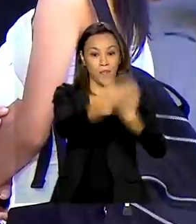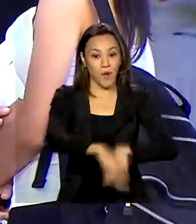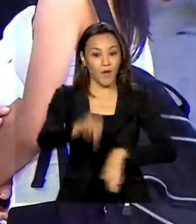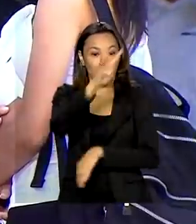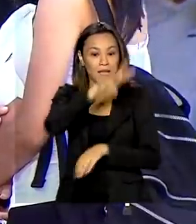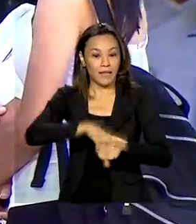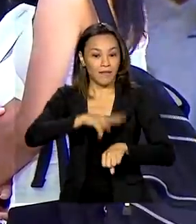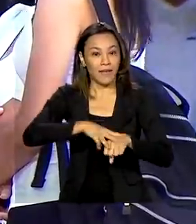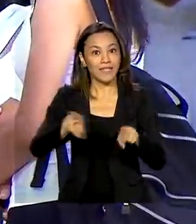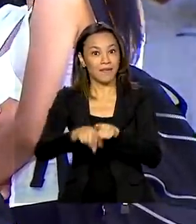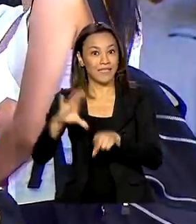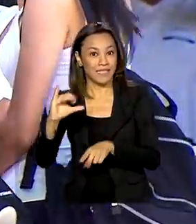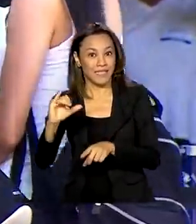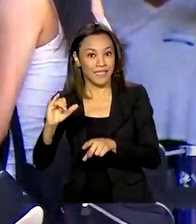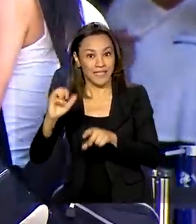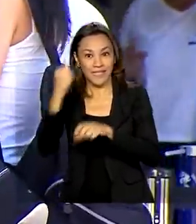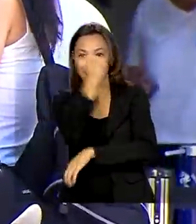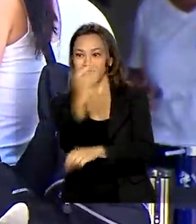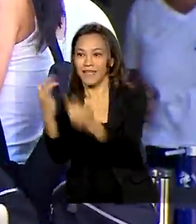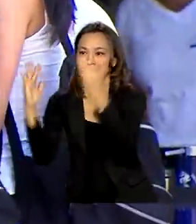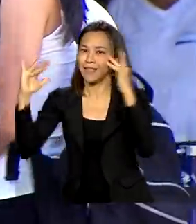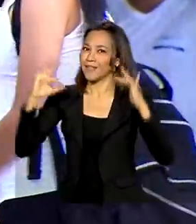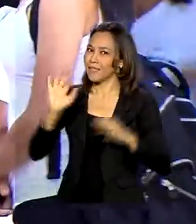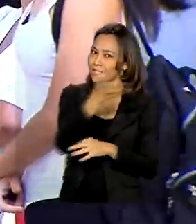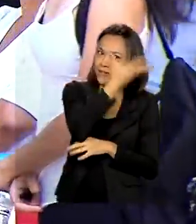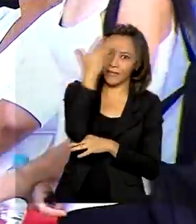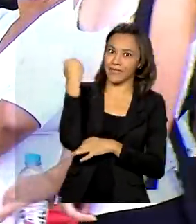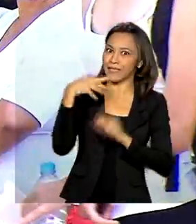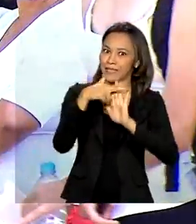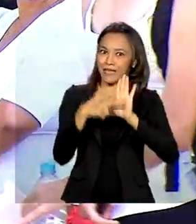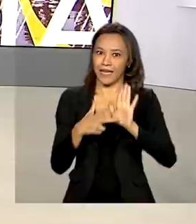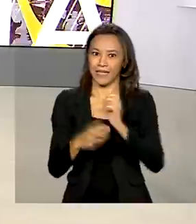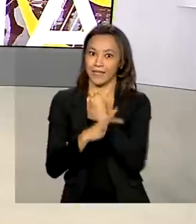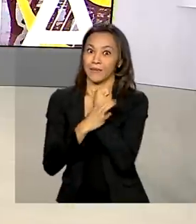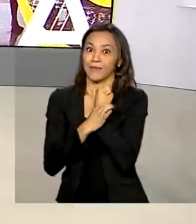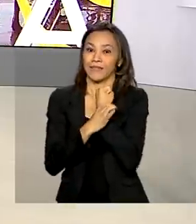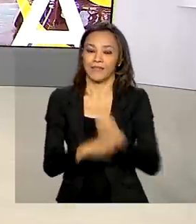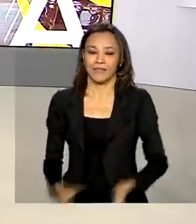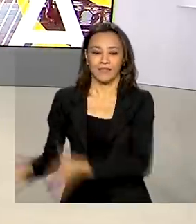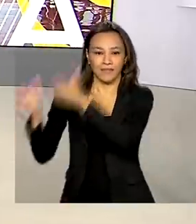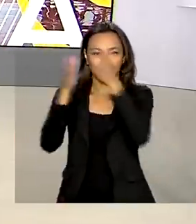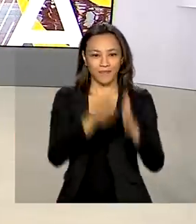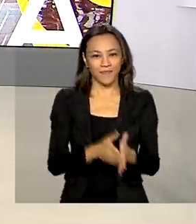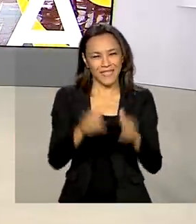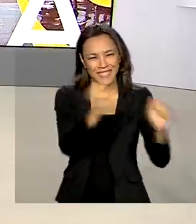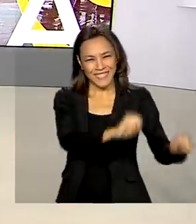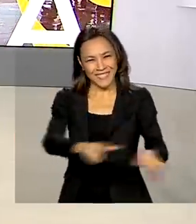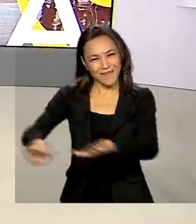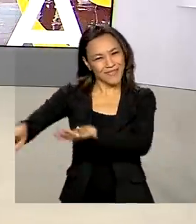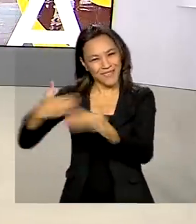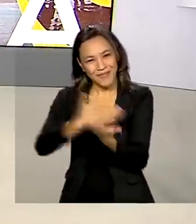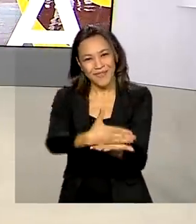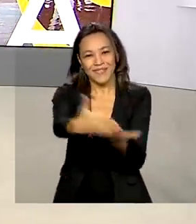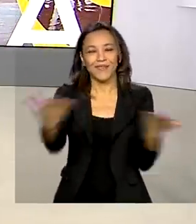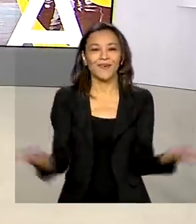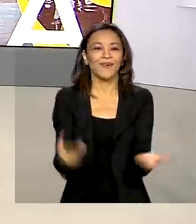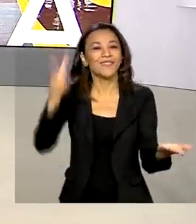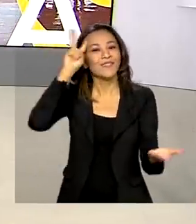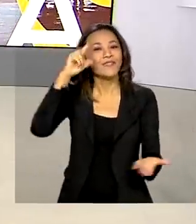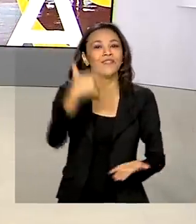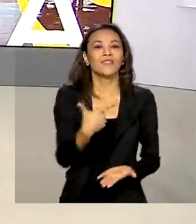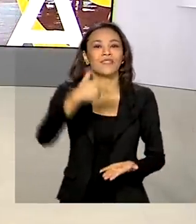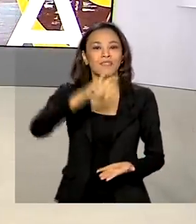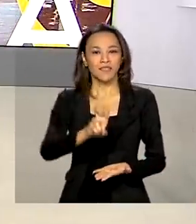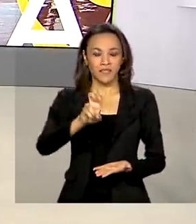e ciências da natureza sem esquecer das medidas de segurança. Semana começando segunda-feira 25